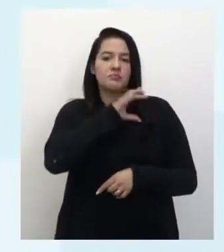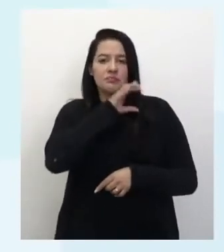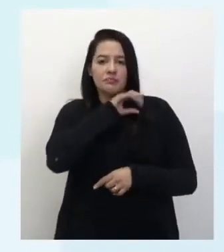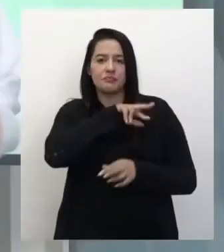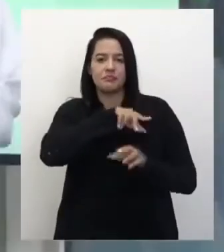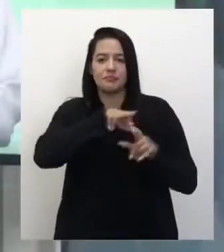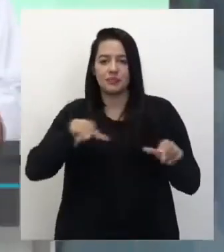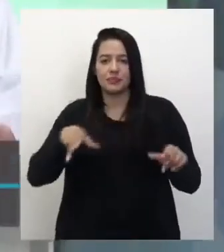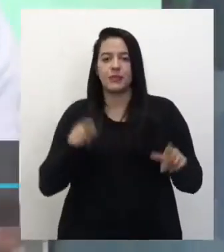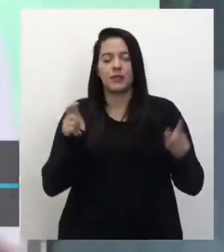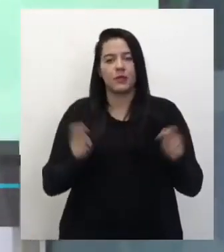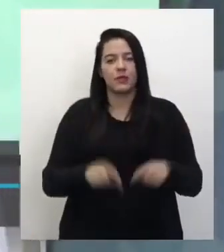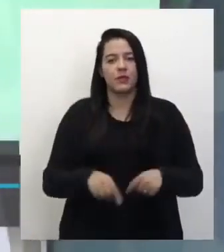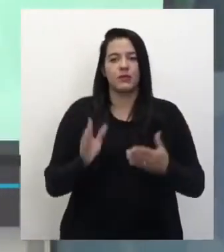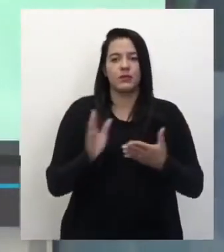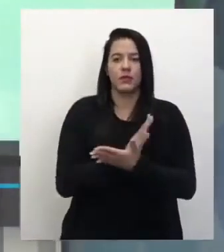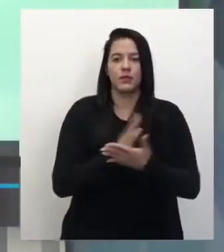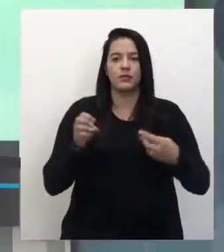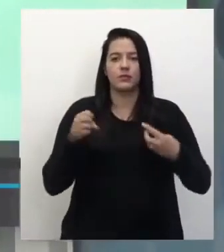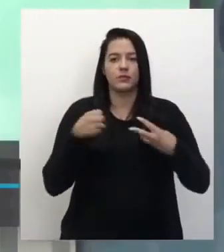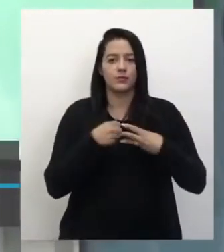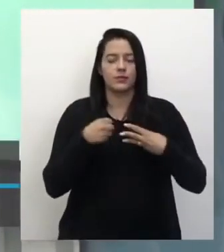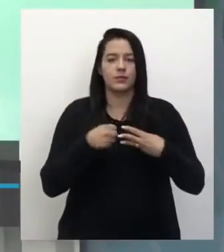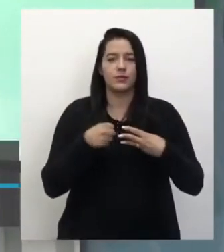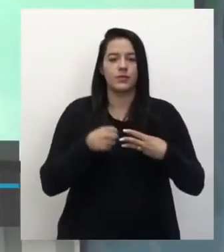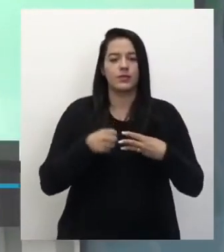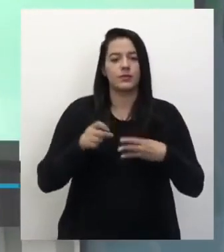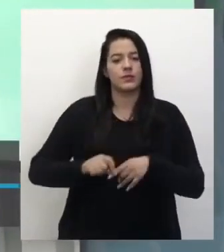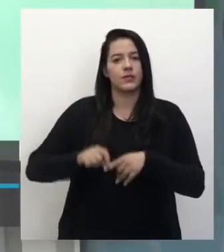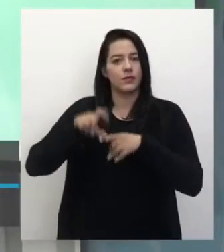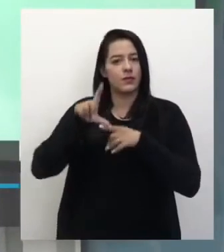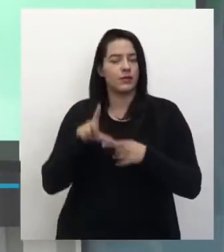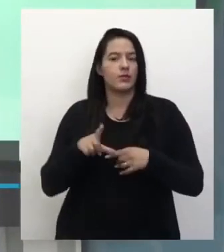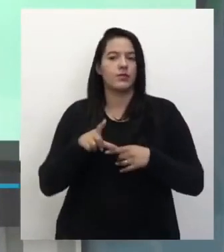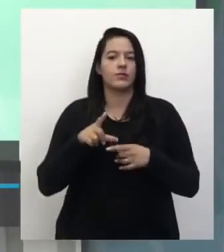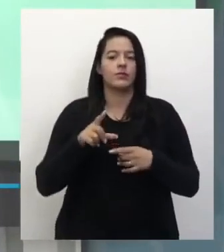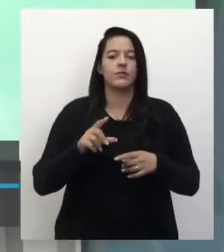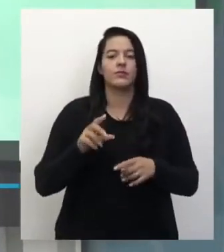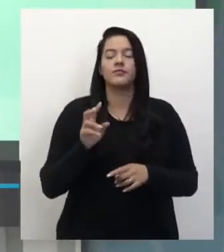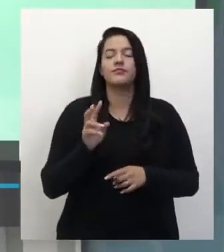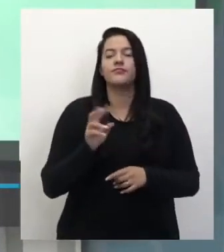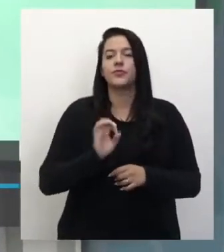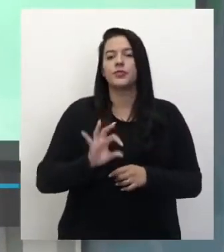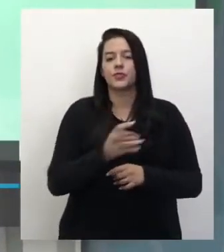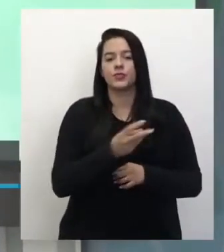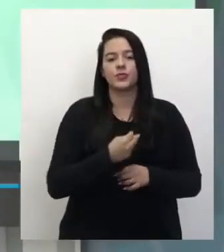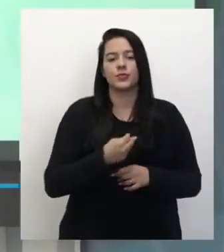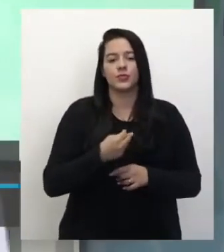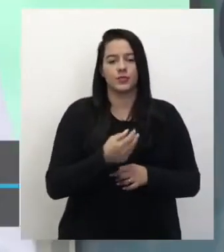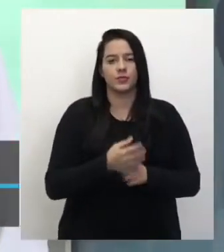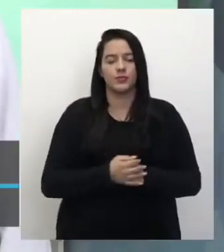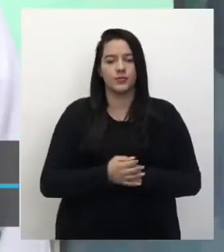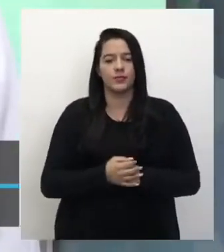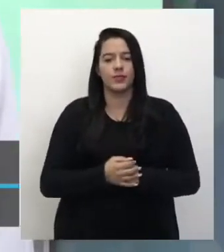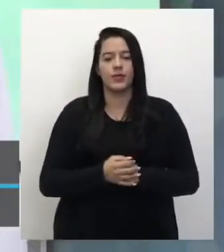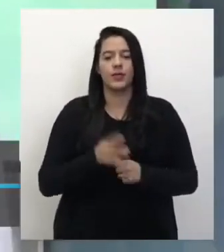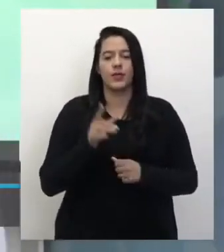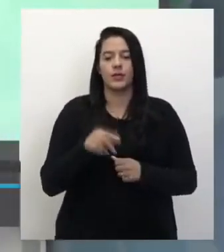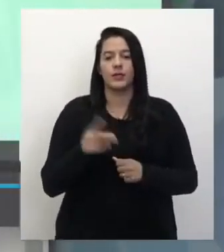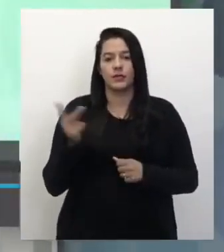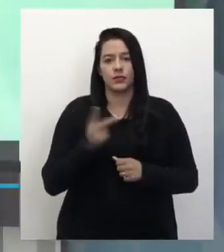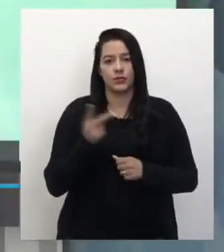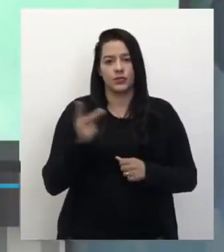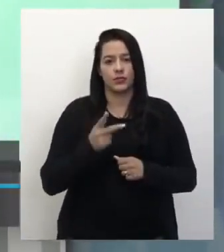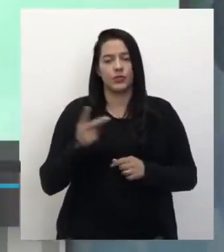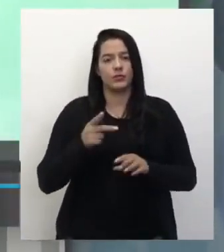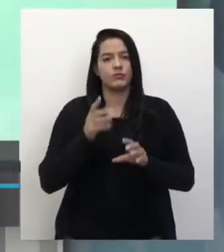mas via de regra, as células vegetais serão maiores do que as animais, mas aí ele observou. Então, a esses dois últimos cientistas